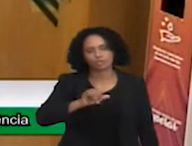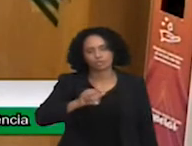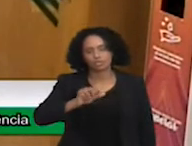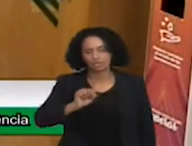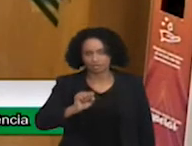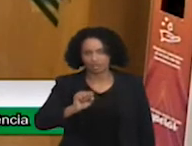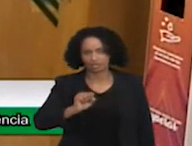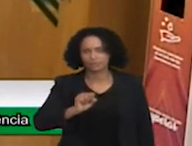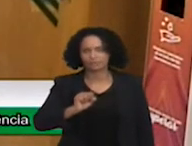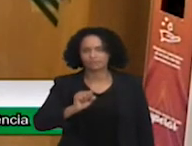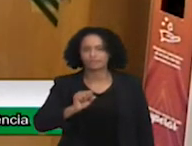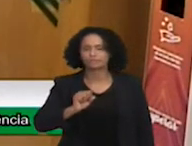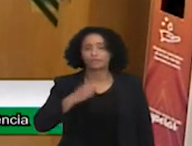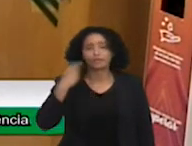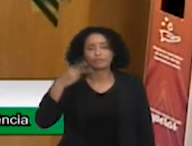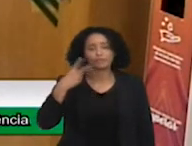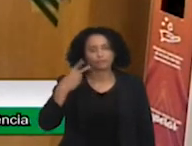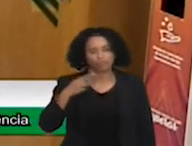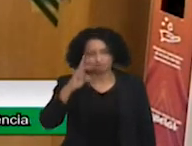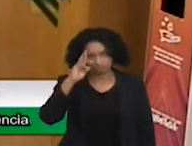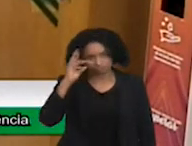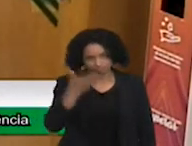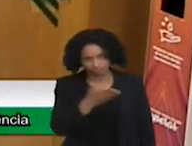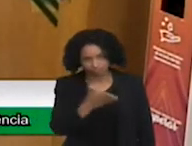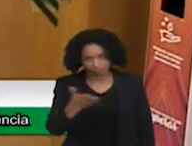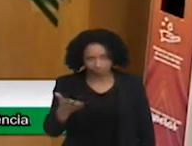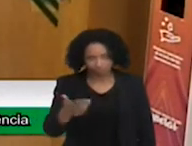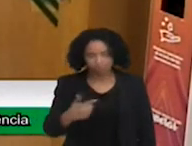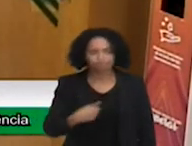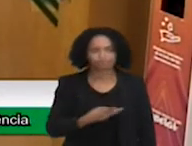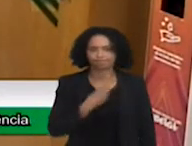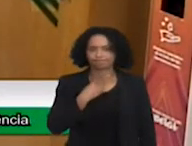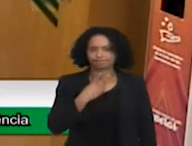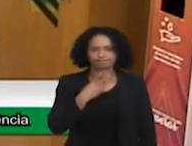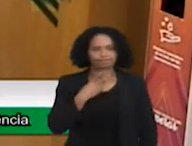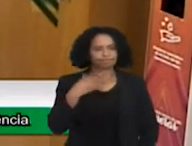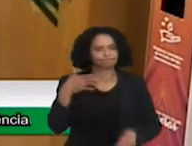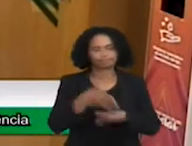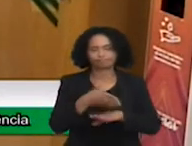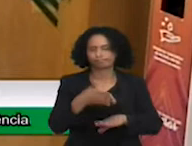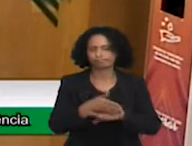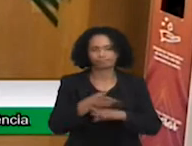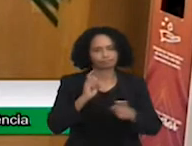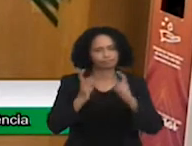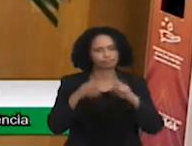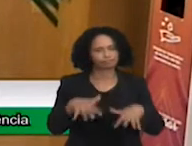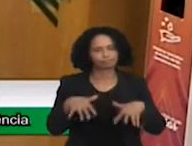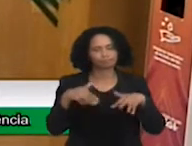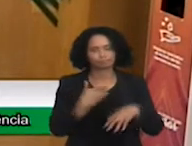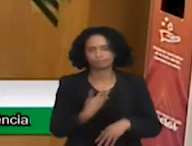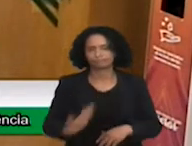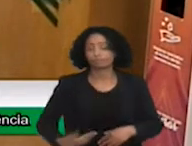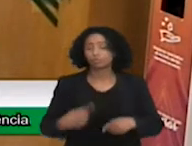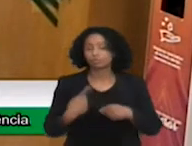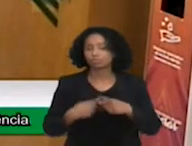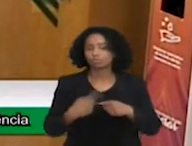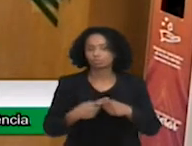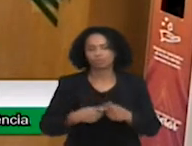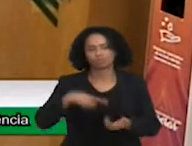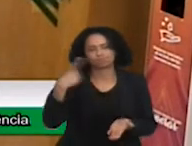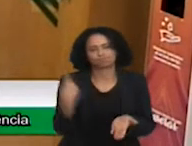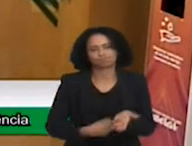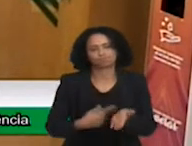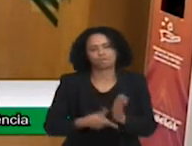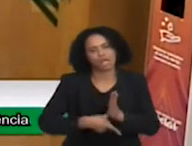vereador, impossibilitado de comparecer em virtude de compromisso anteriormente assumido, agradeço o